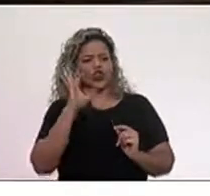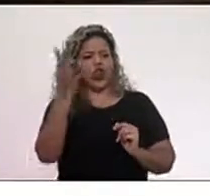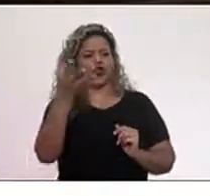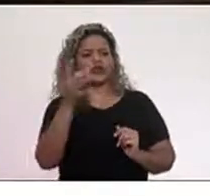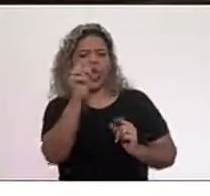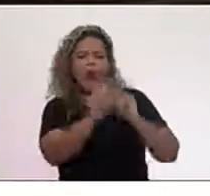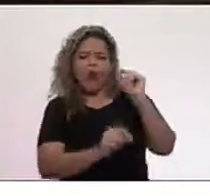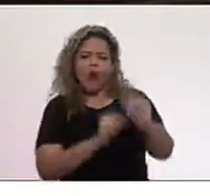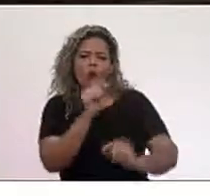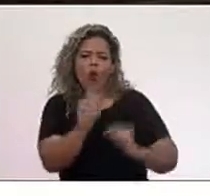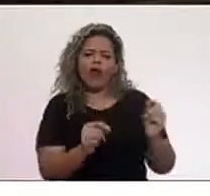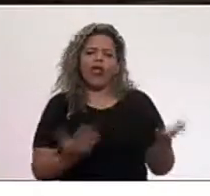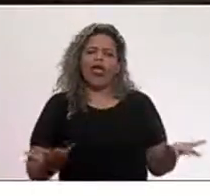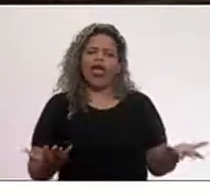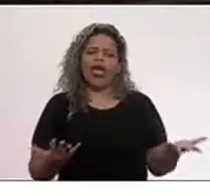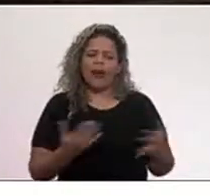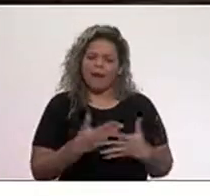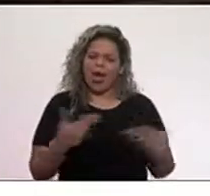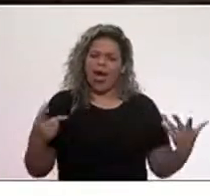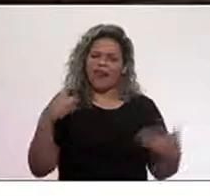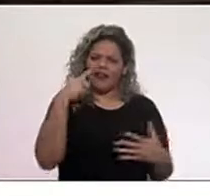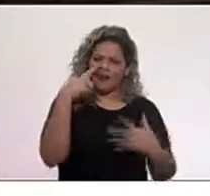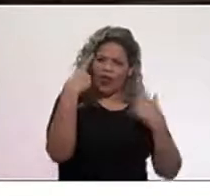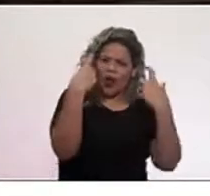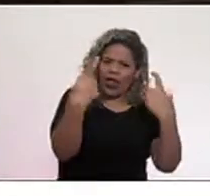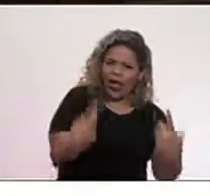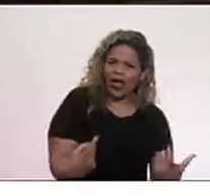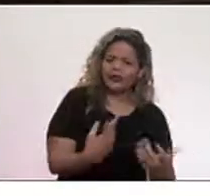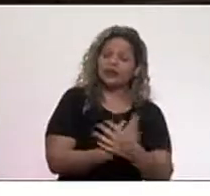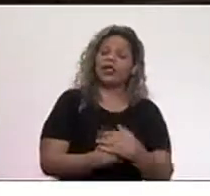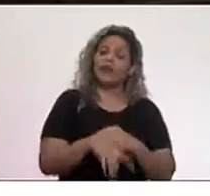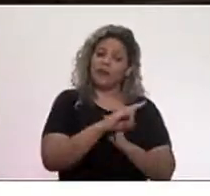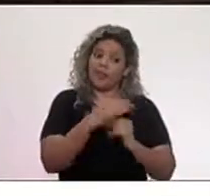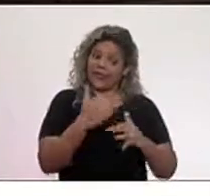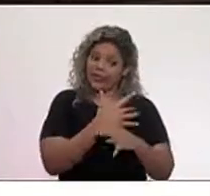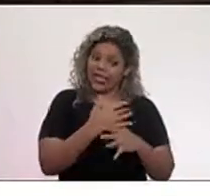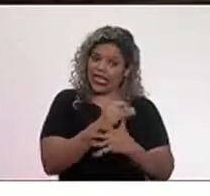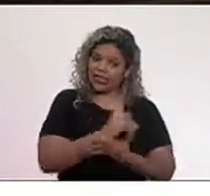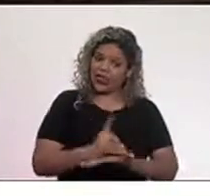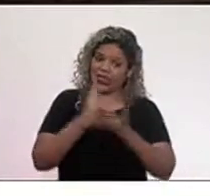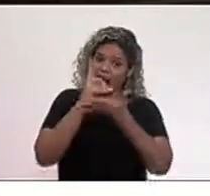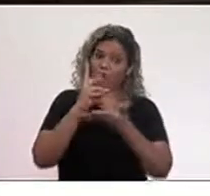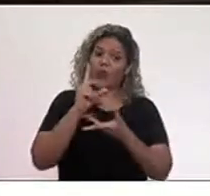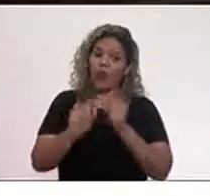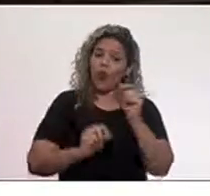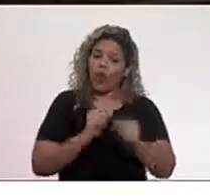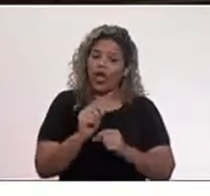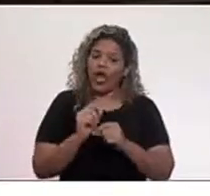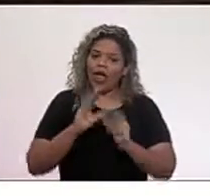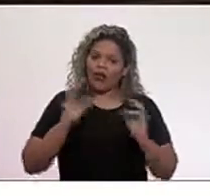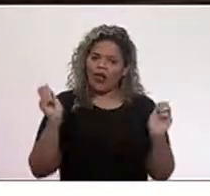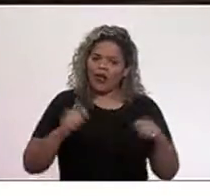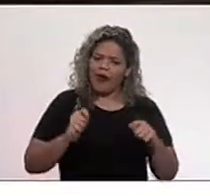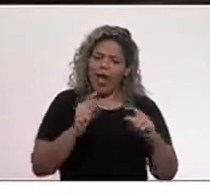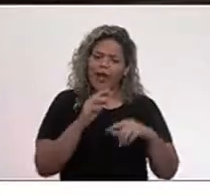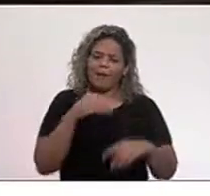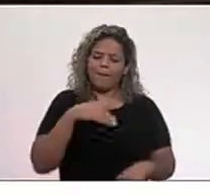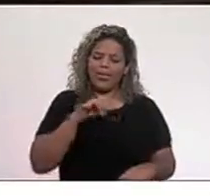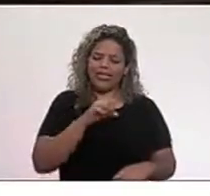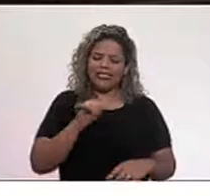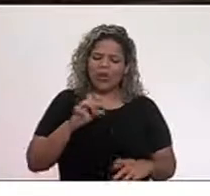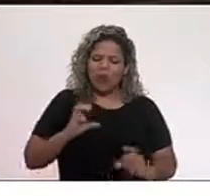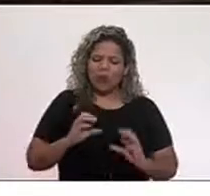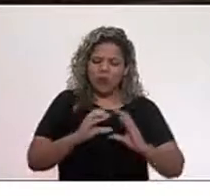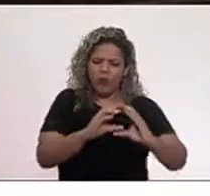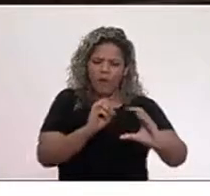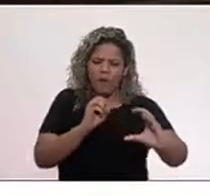para uma questão extremamente violenta na Cidade de Deus, a possibilidade de usar um míssil. E